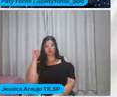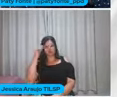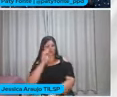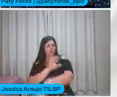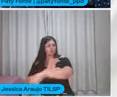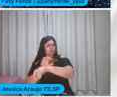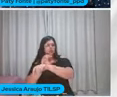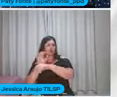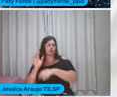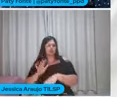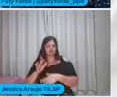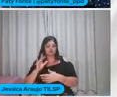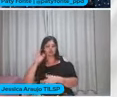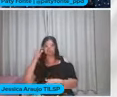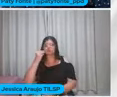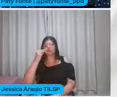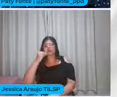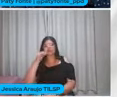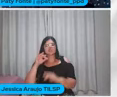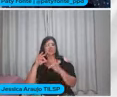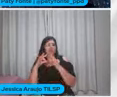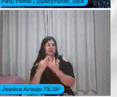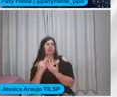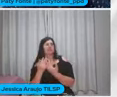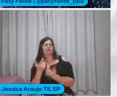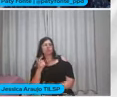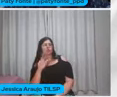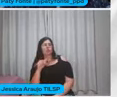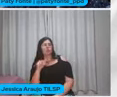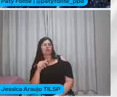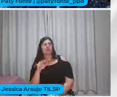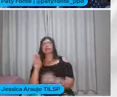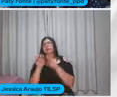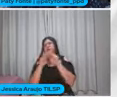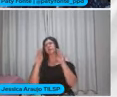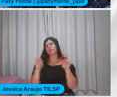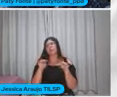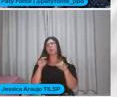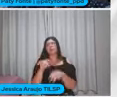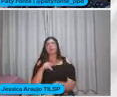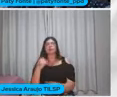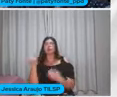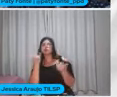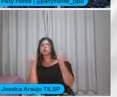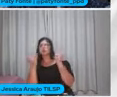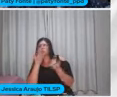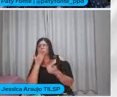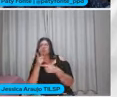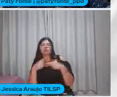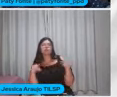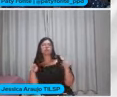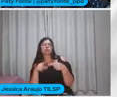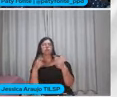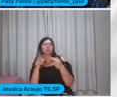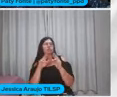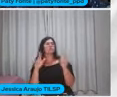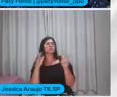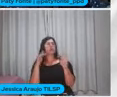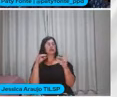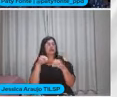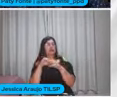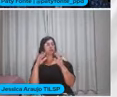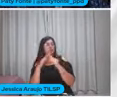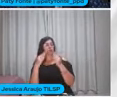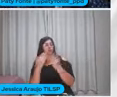enriquecido Por conta da sua vivência familiar Que nunca vai ao museu Nunca ouve um outro tipo De música diversificada Na escola